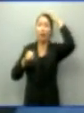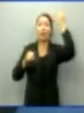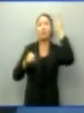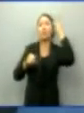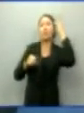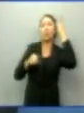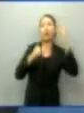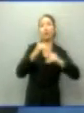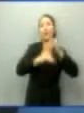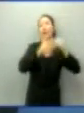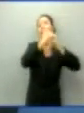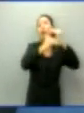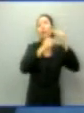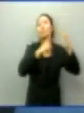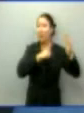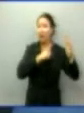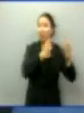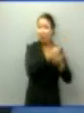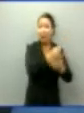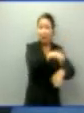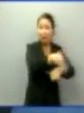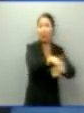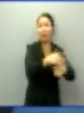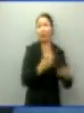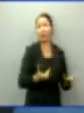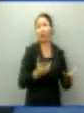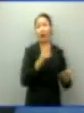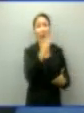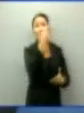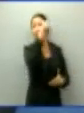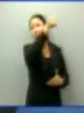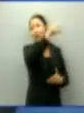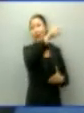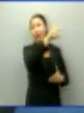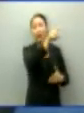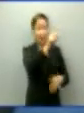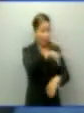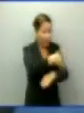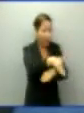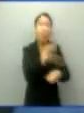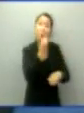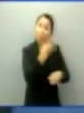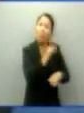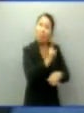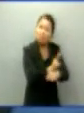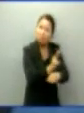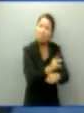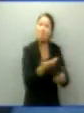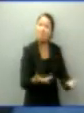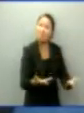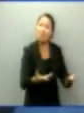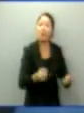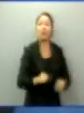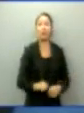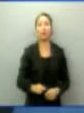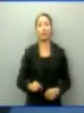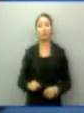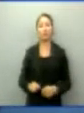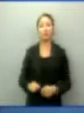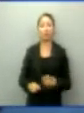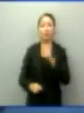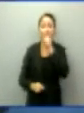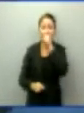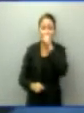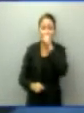estados desenvolvidos, funciona muito bem a pedágio, porque eles garantam a condição tranquila para